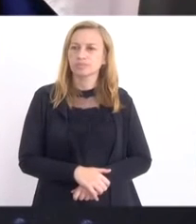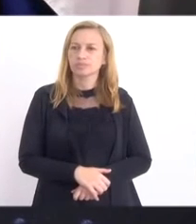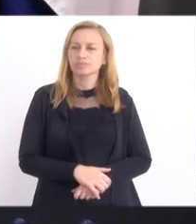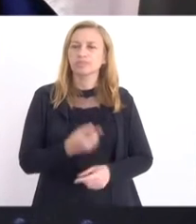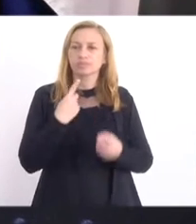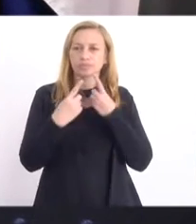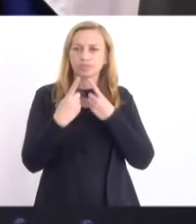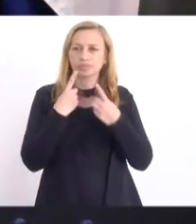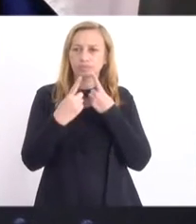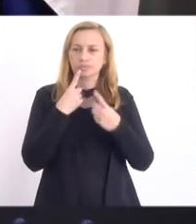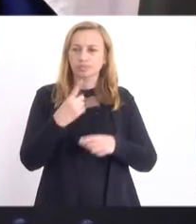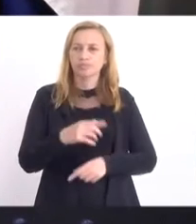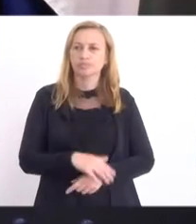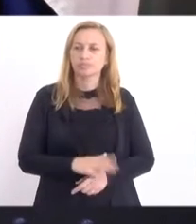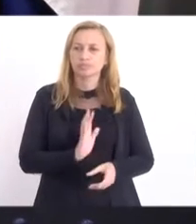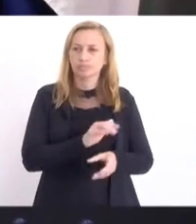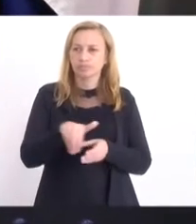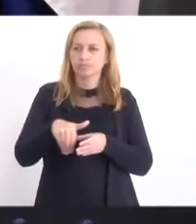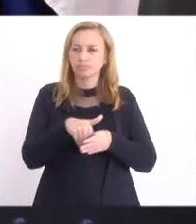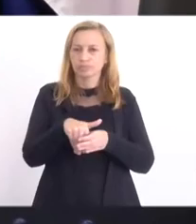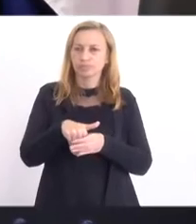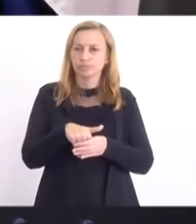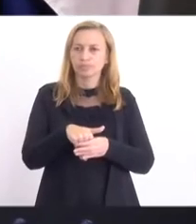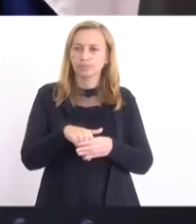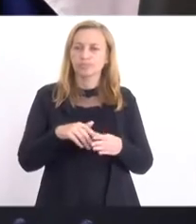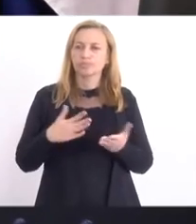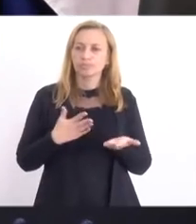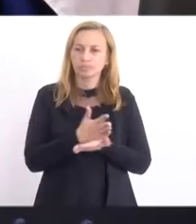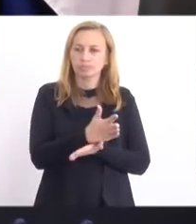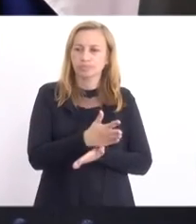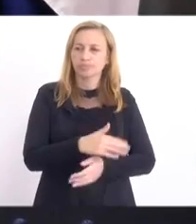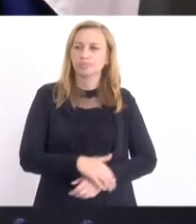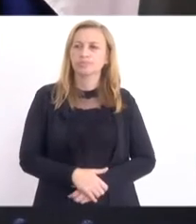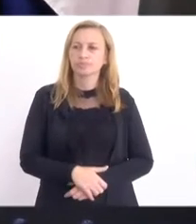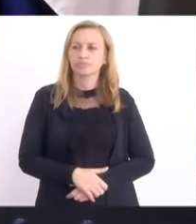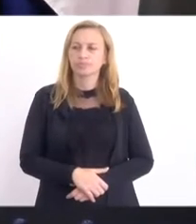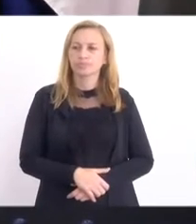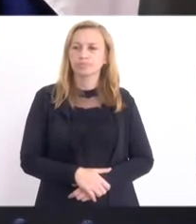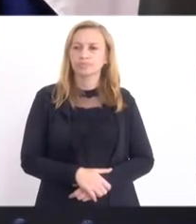Em discussão, em votação, aprovado.